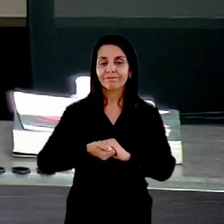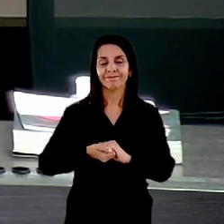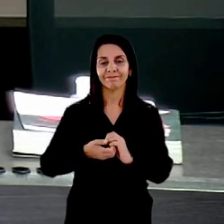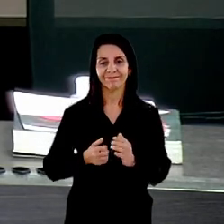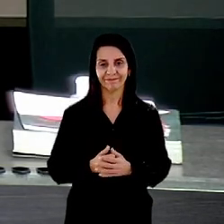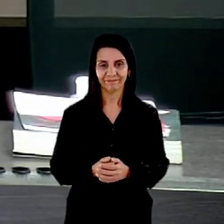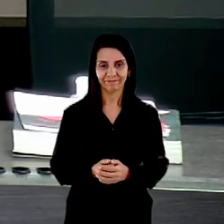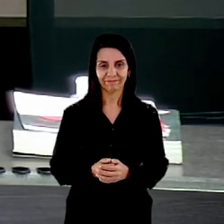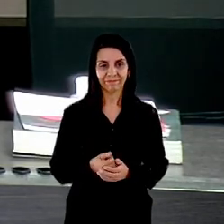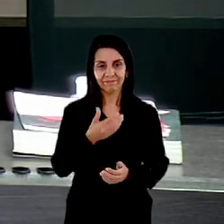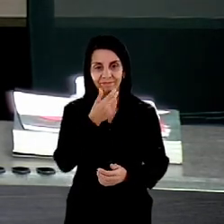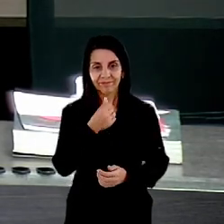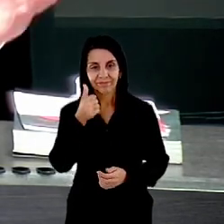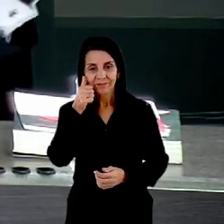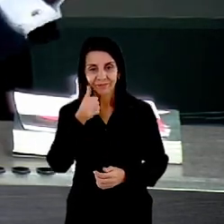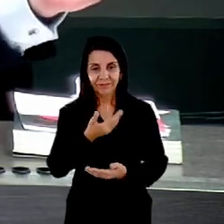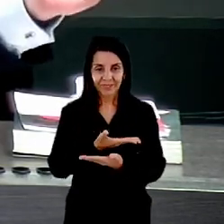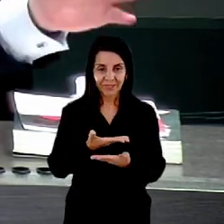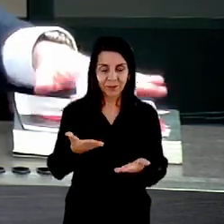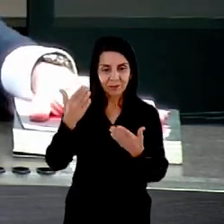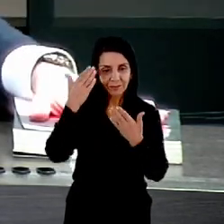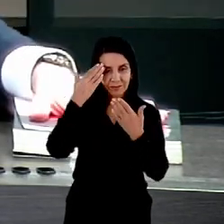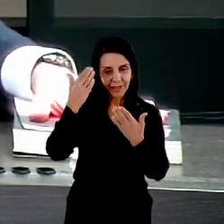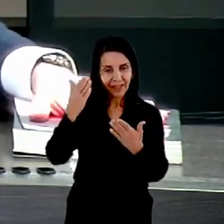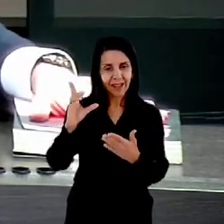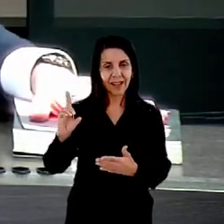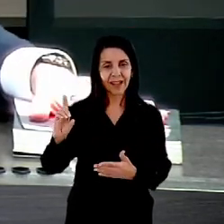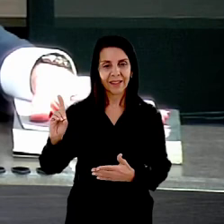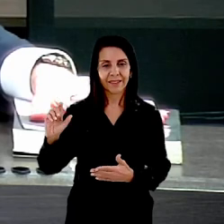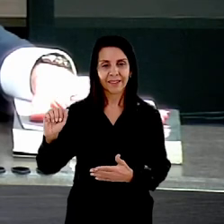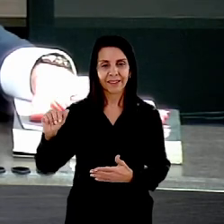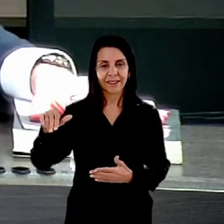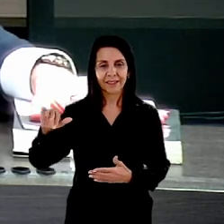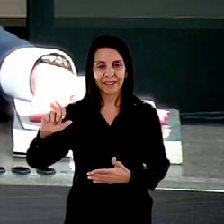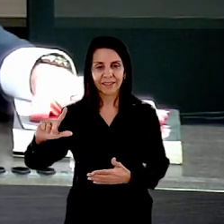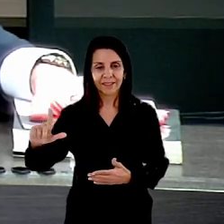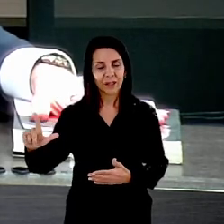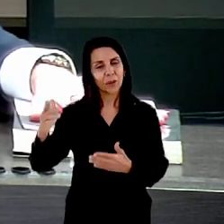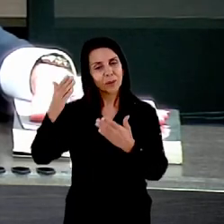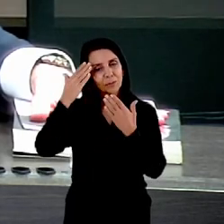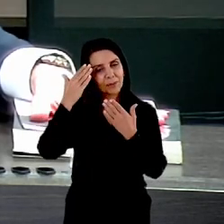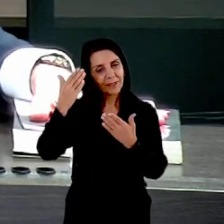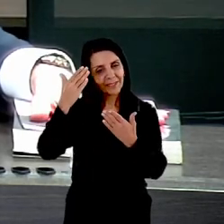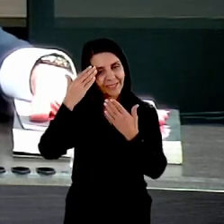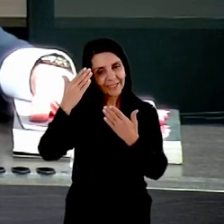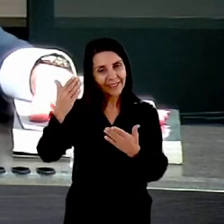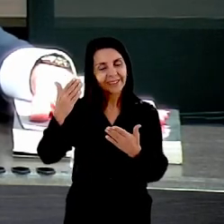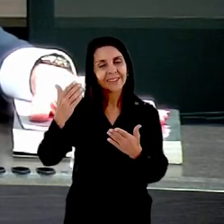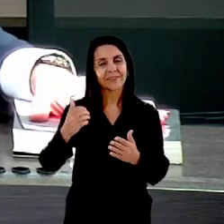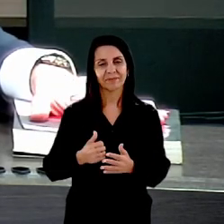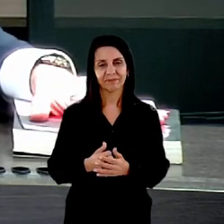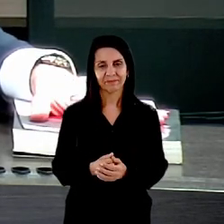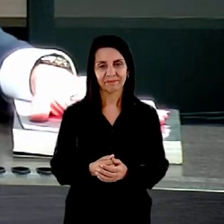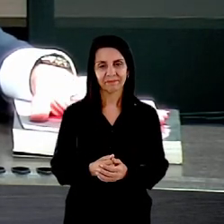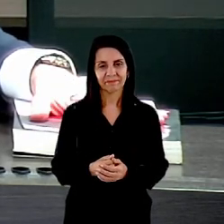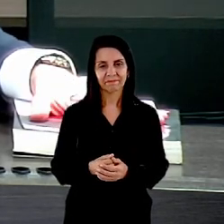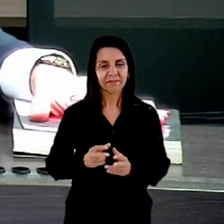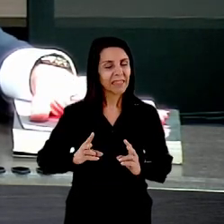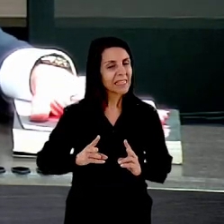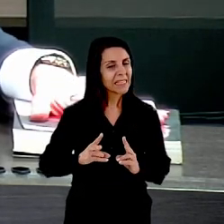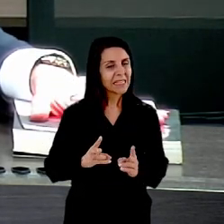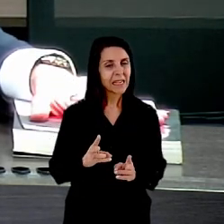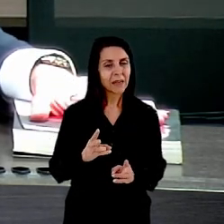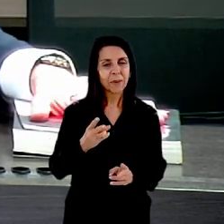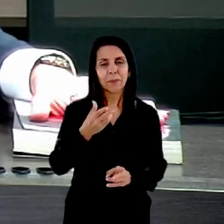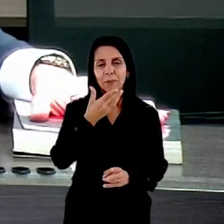senhoras e senhores muito obrigado doutor Daniel muito obrigado pelo oferecimento e a memória do seu pai estará honrada sempre pelo trabalho